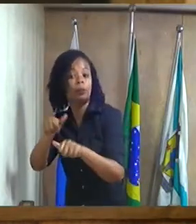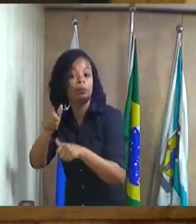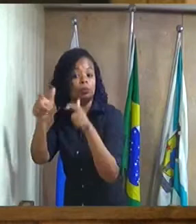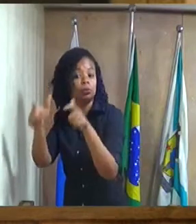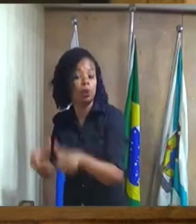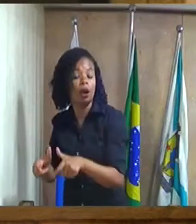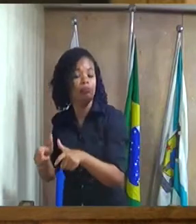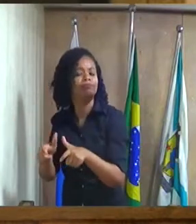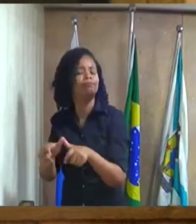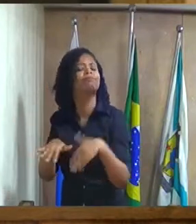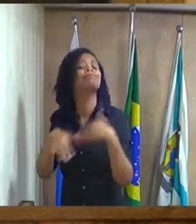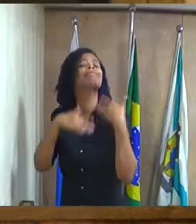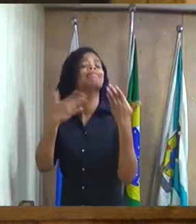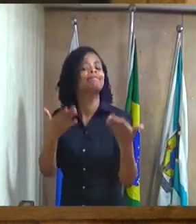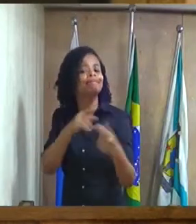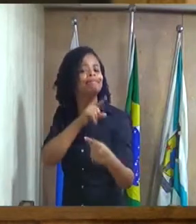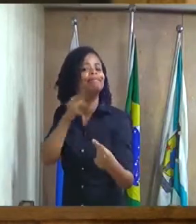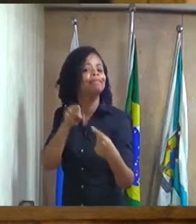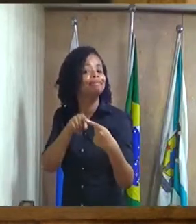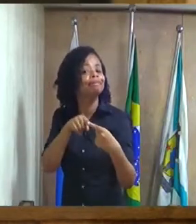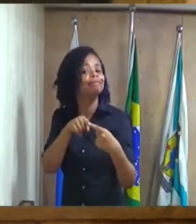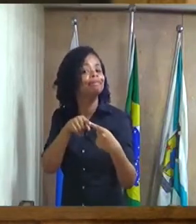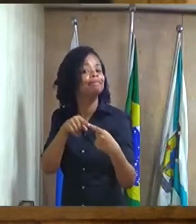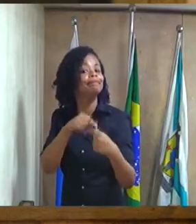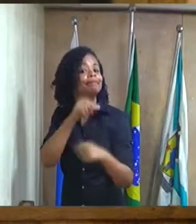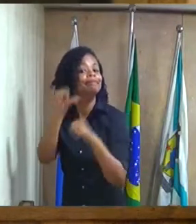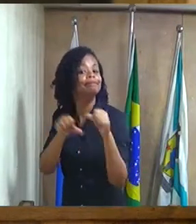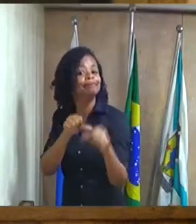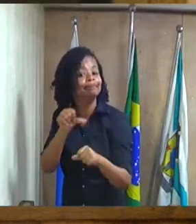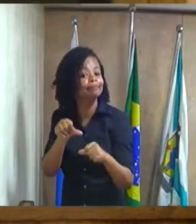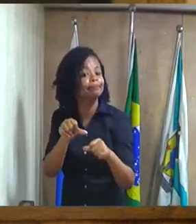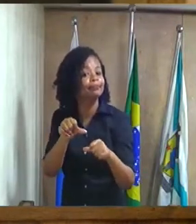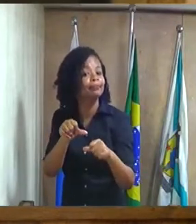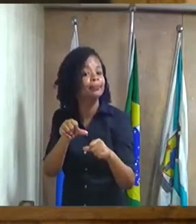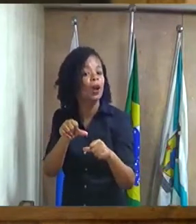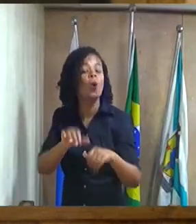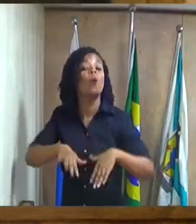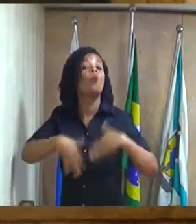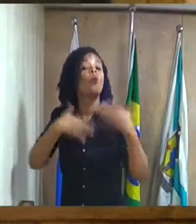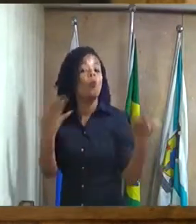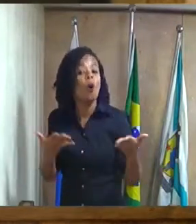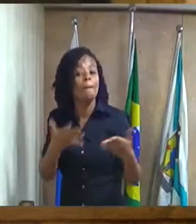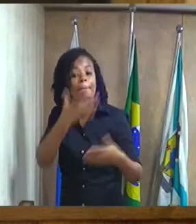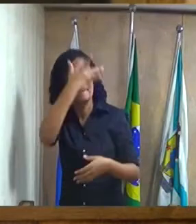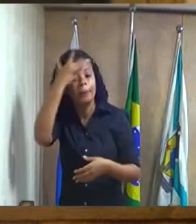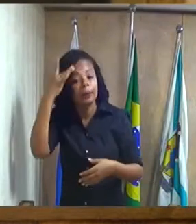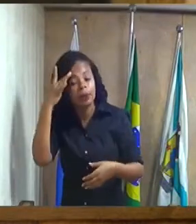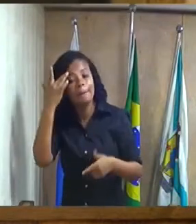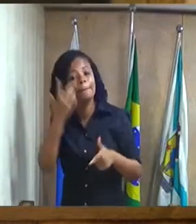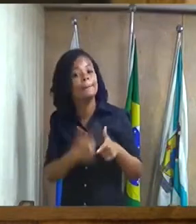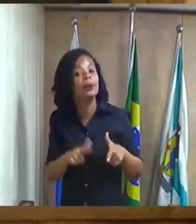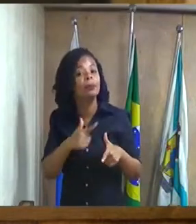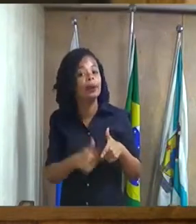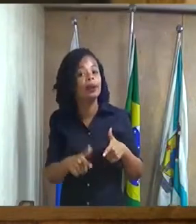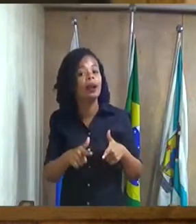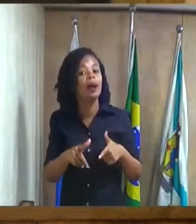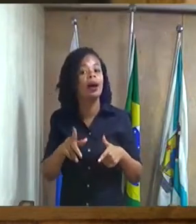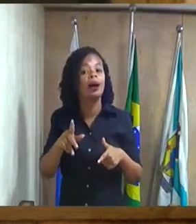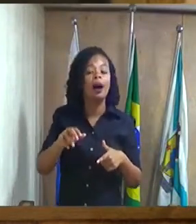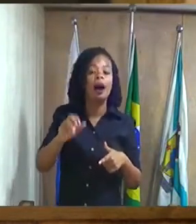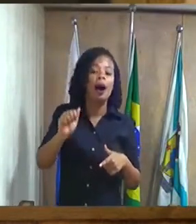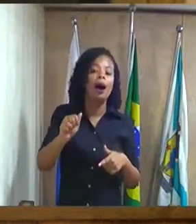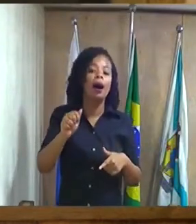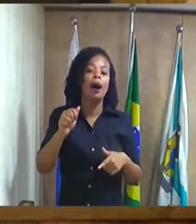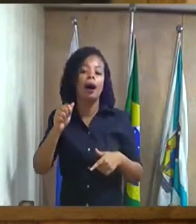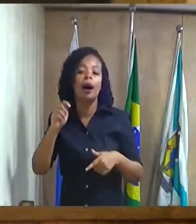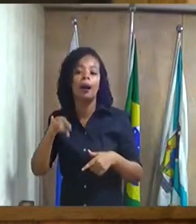verdade só eles sabem quais são as pessoas que estão com problema de habits quais